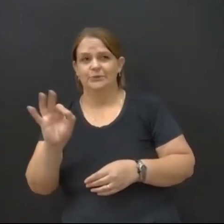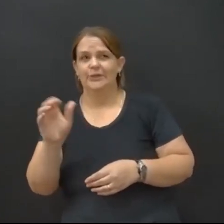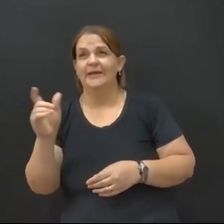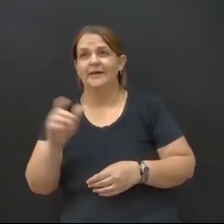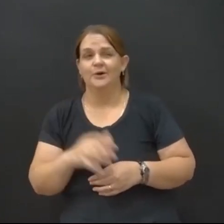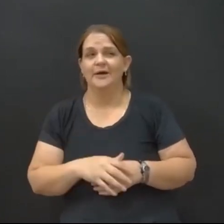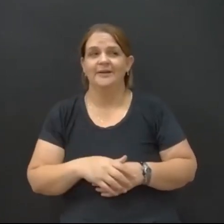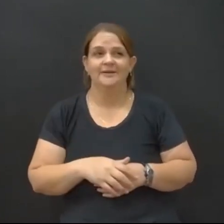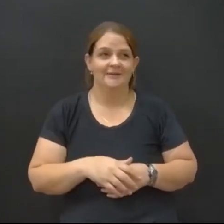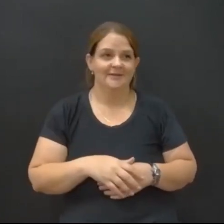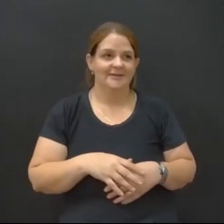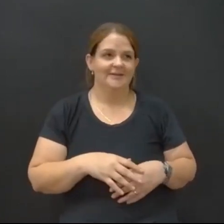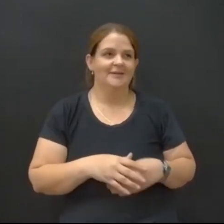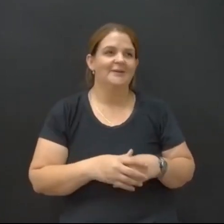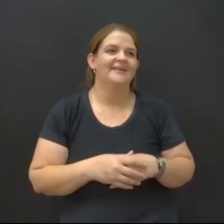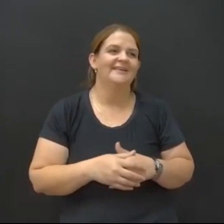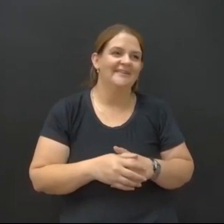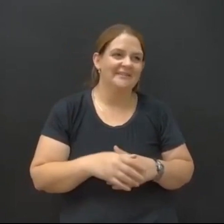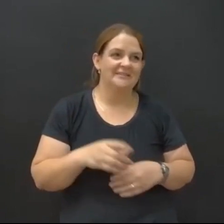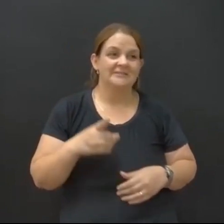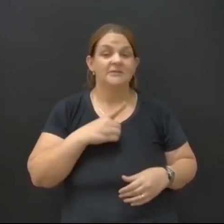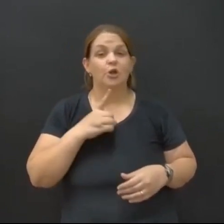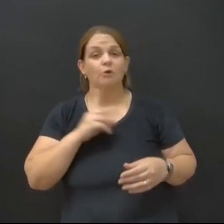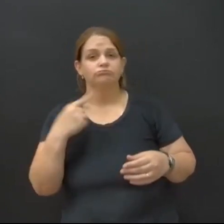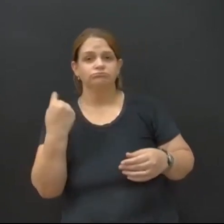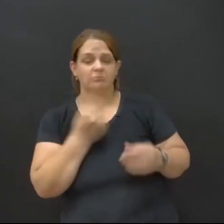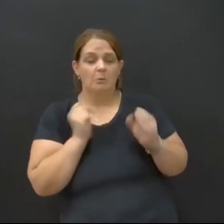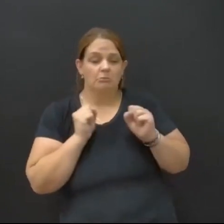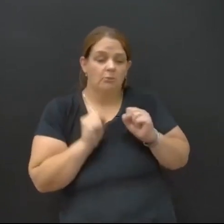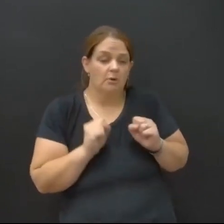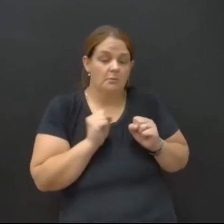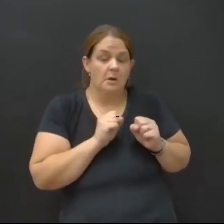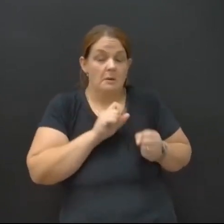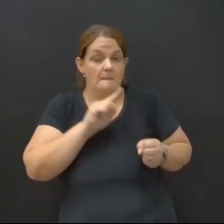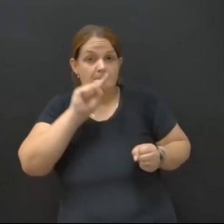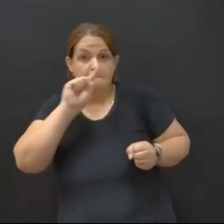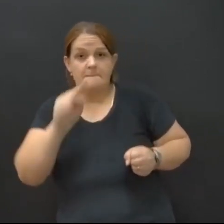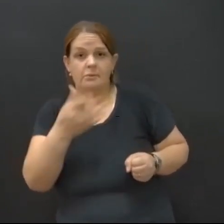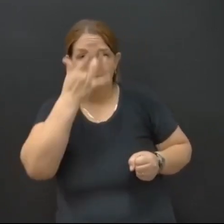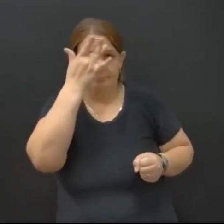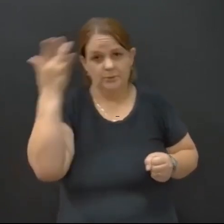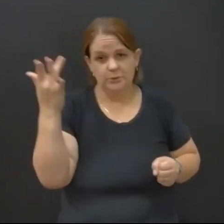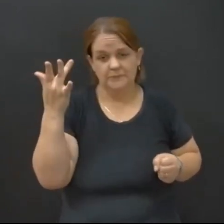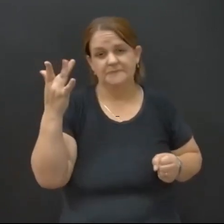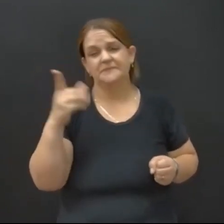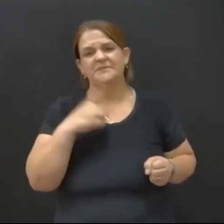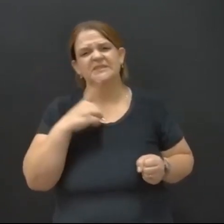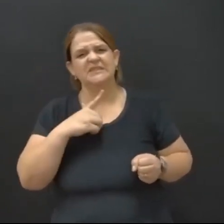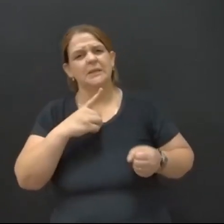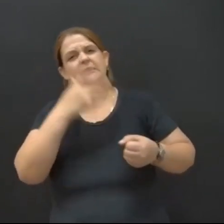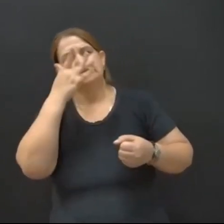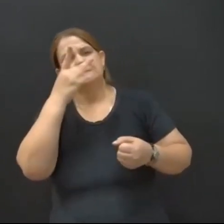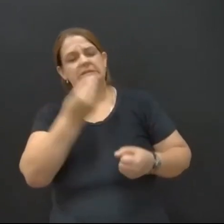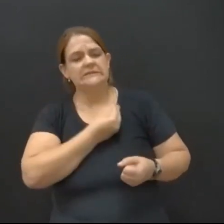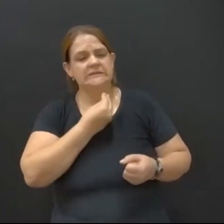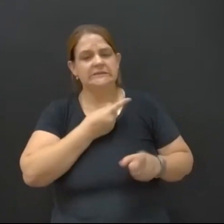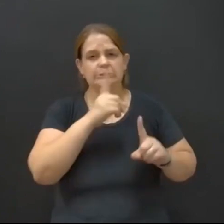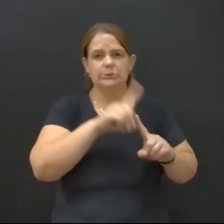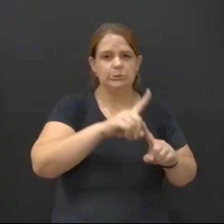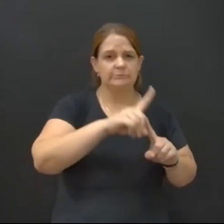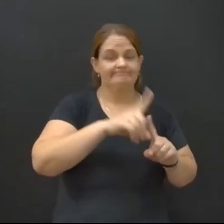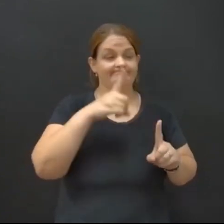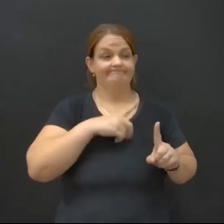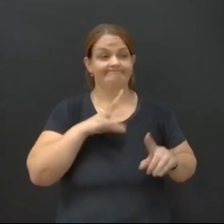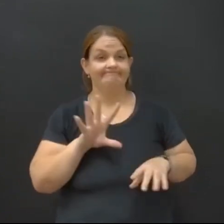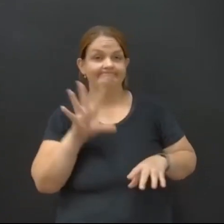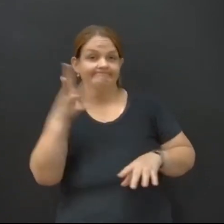possamos regular, eu diria que milhares de munícipes que estão com a sua